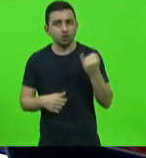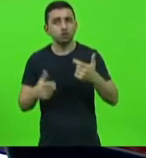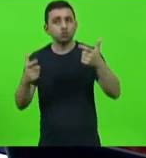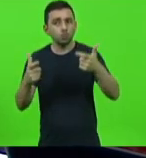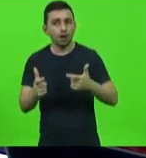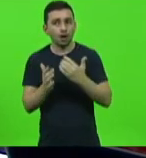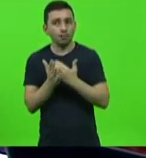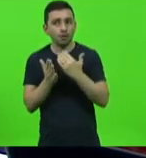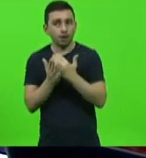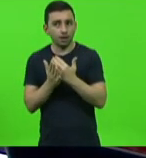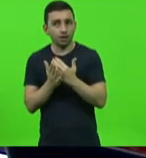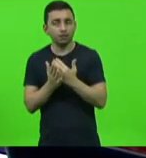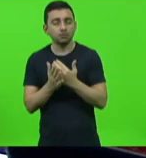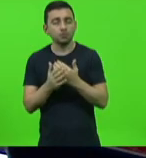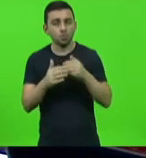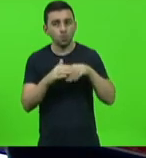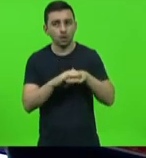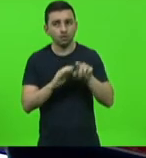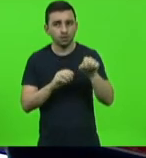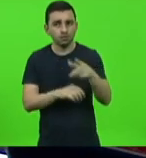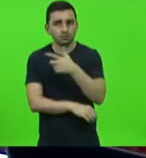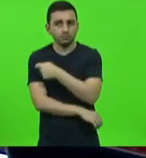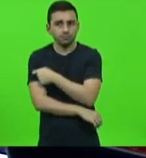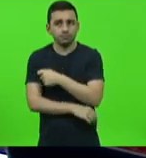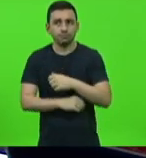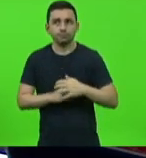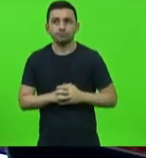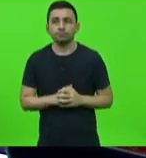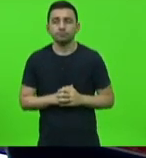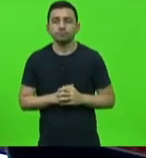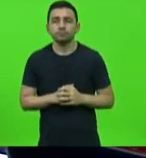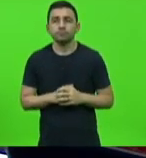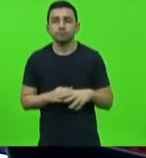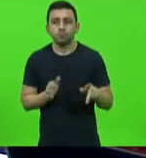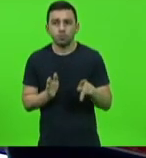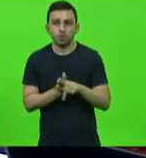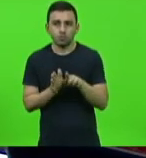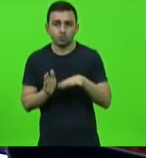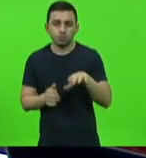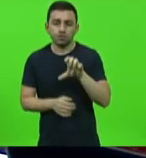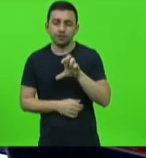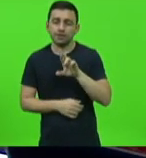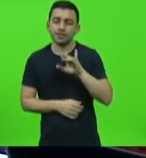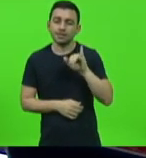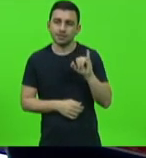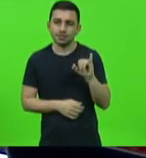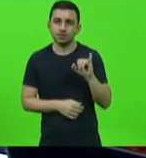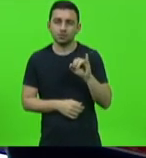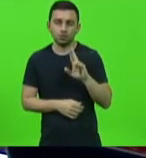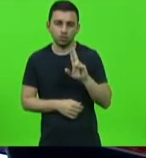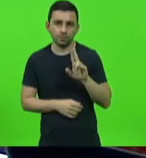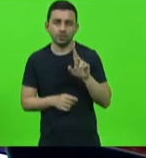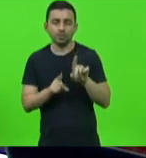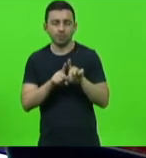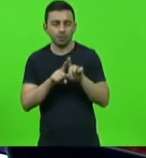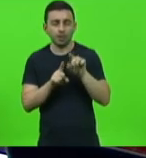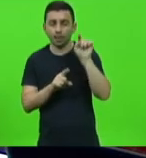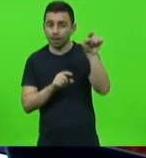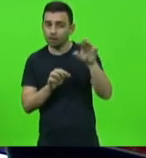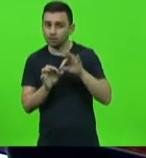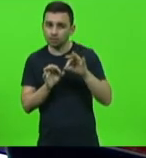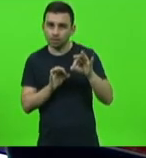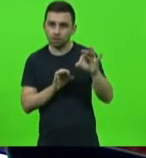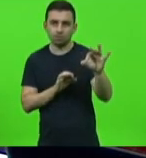de imunos imunobiológicos especiais o chamado CRI também no interior do estado